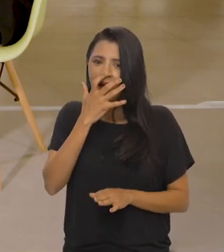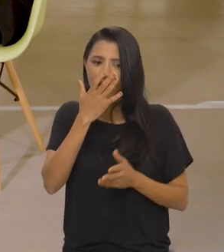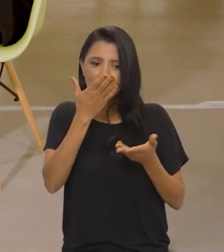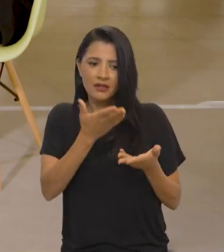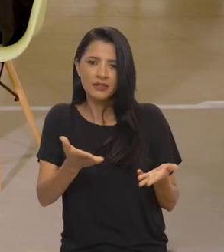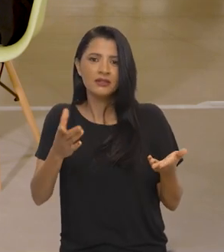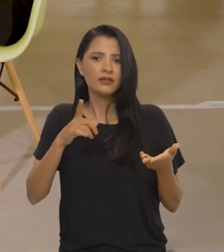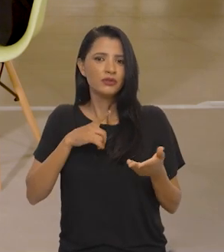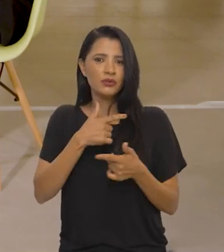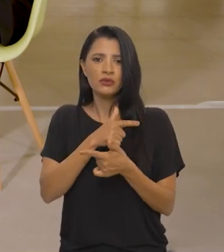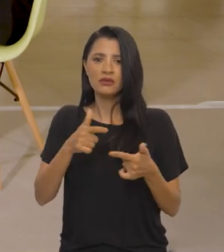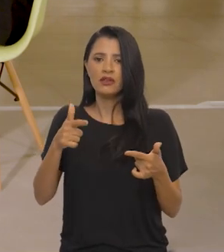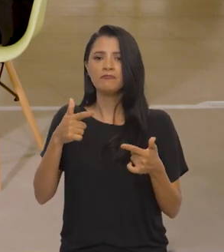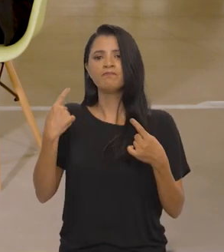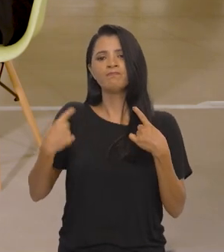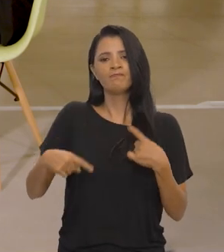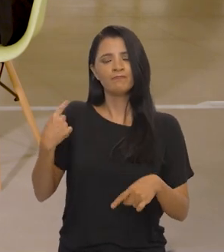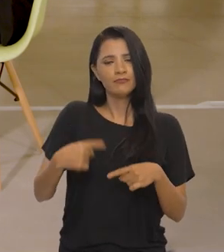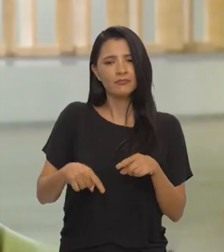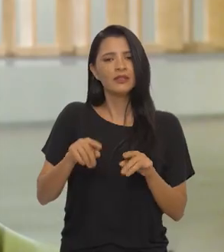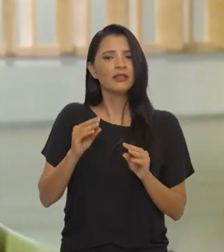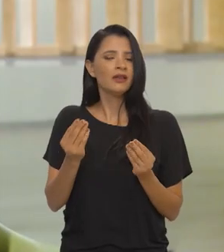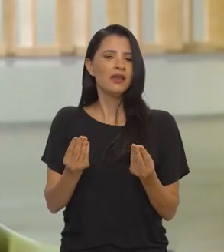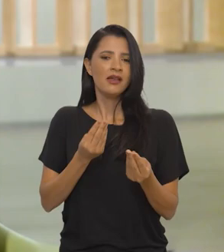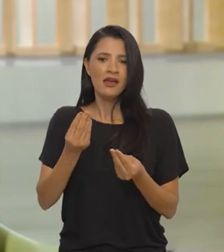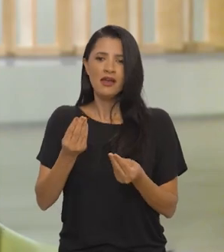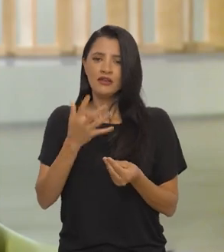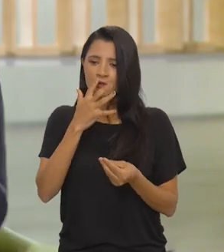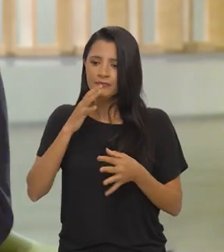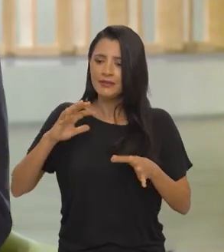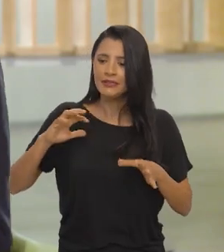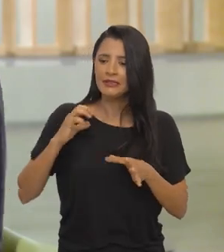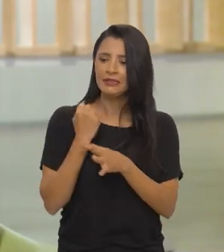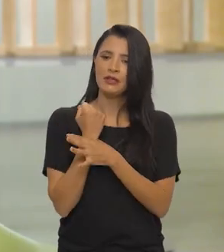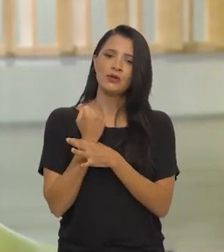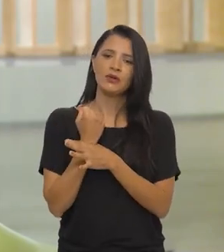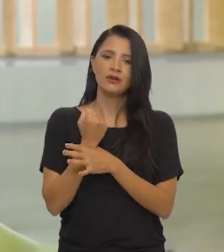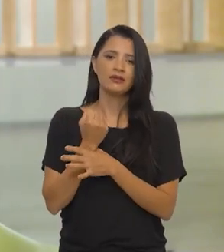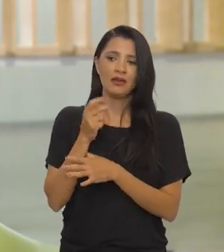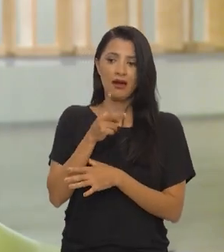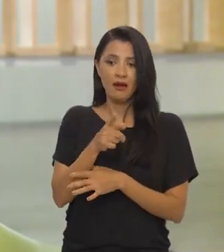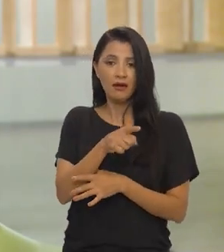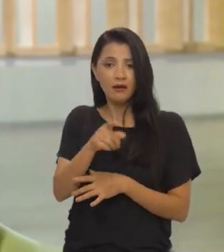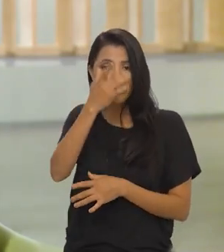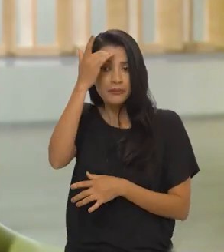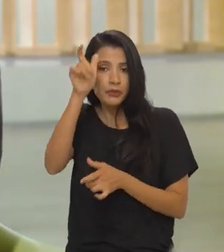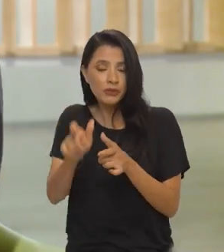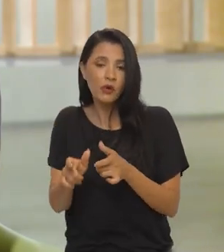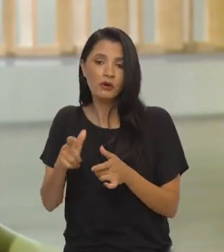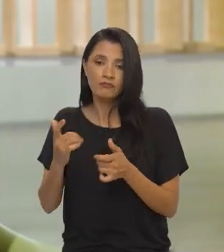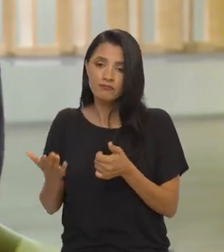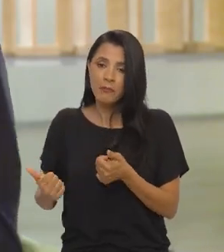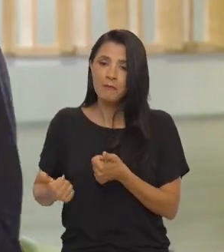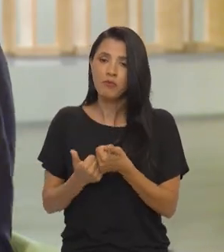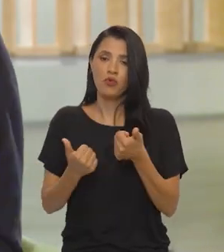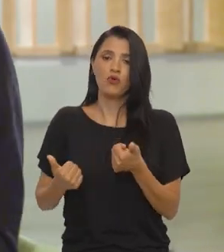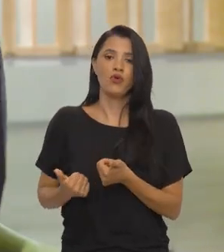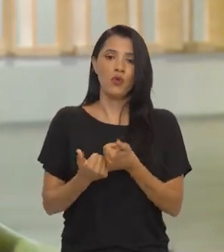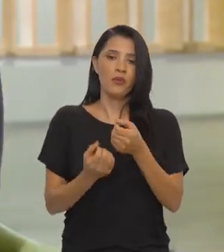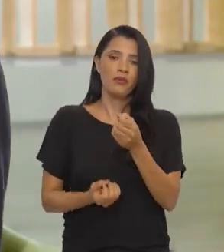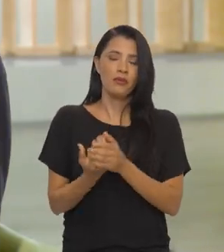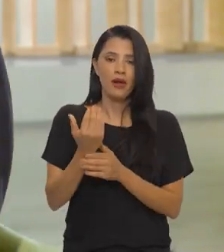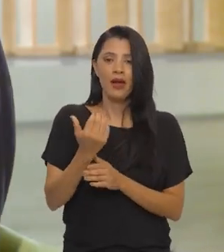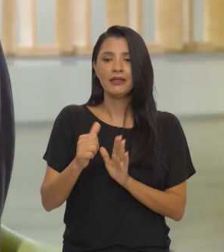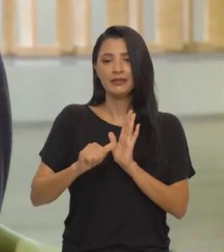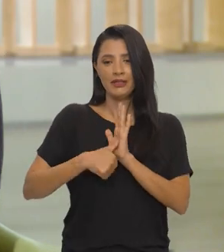e a gente não tem políticas de segurança aqueles que contribuíram para a construção